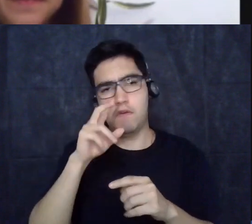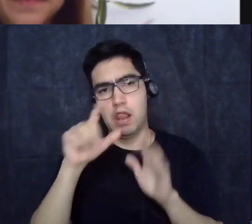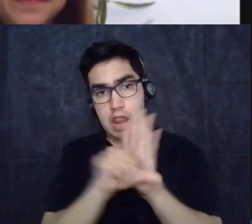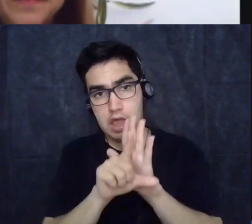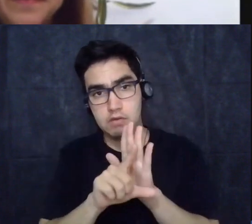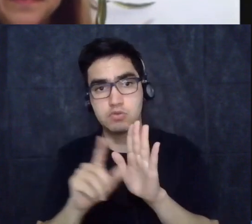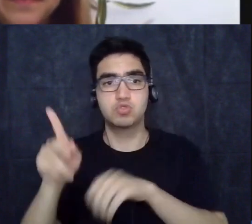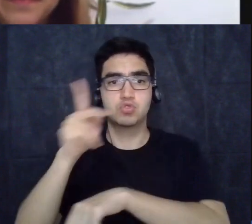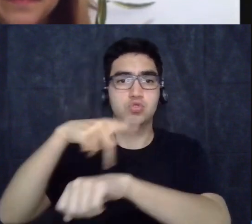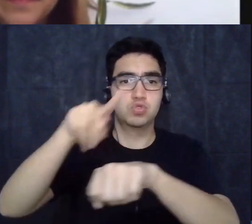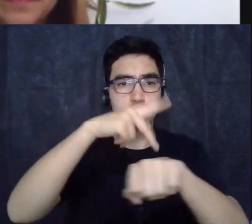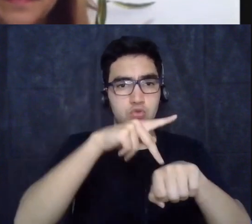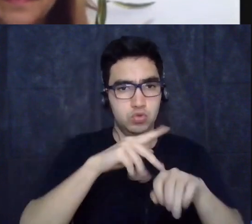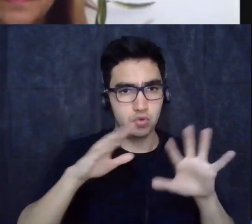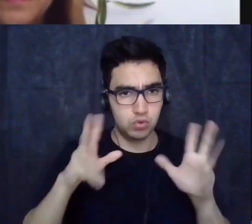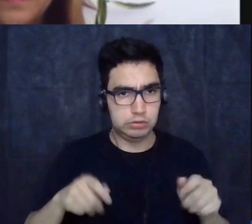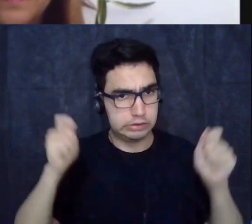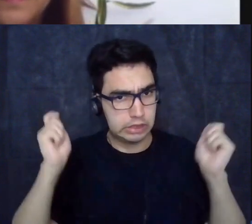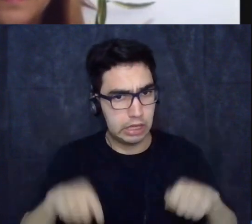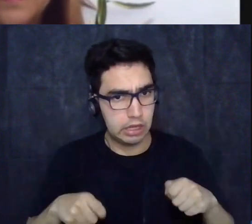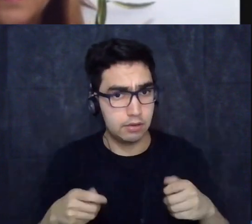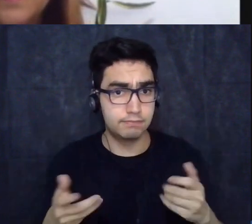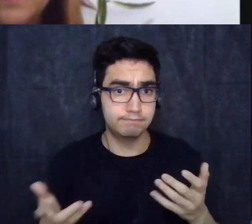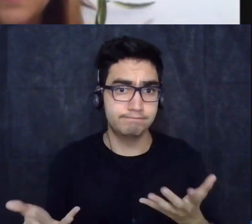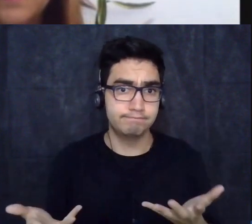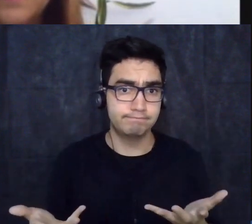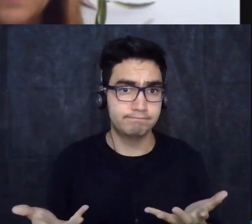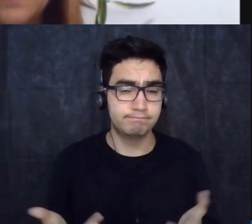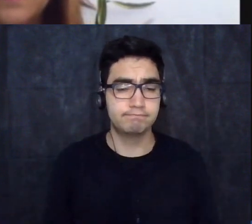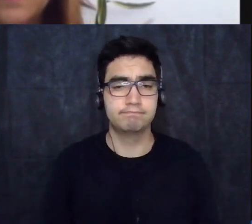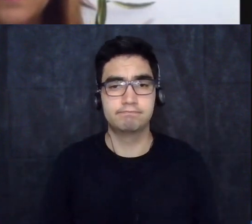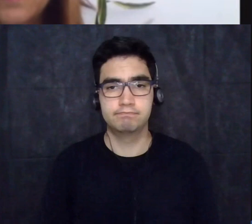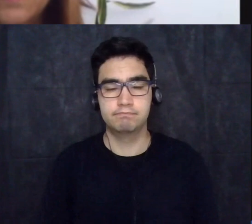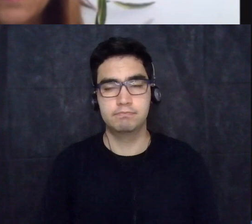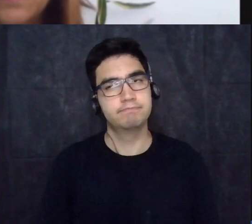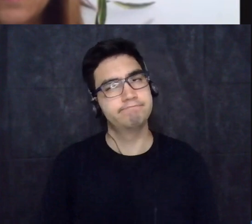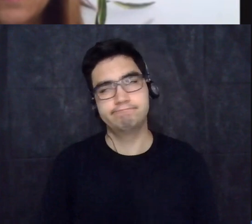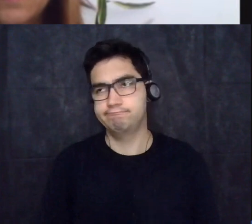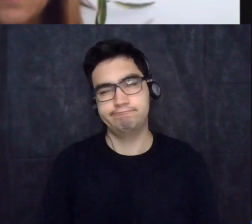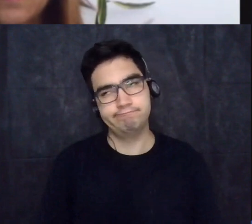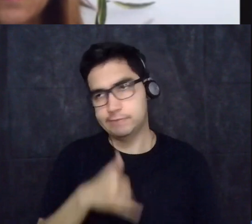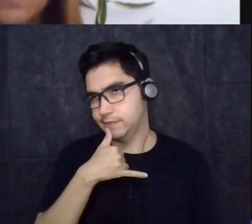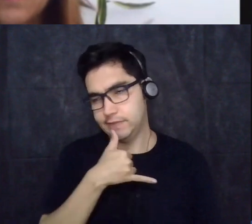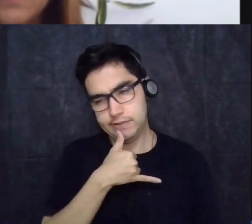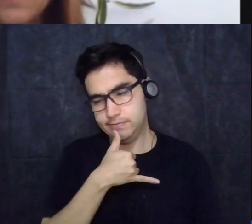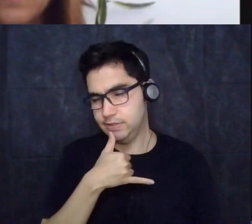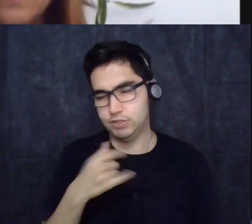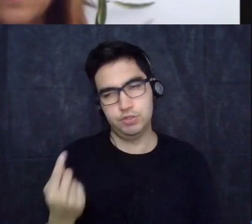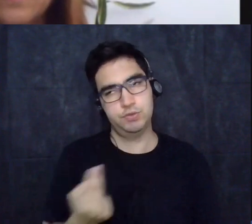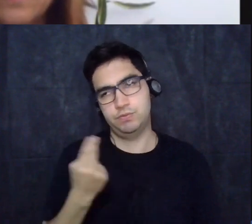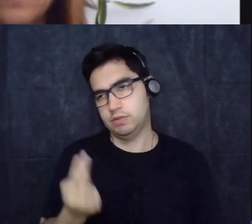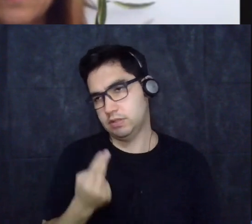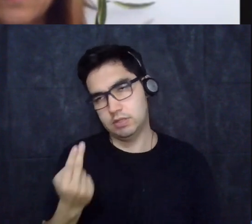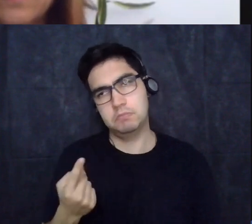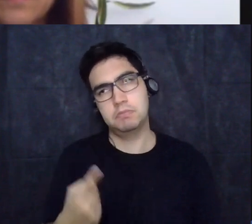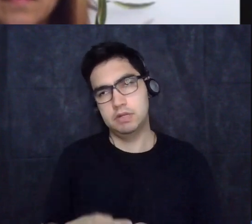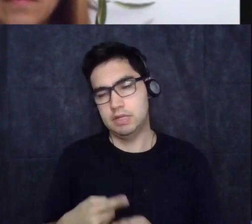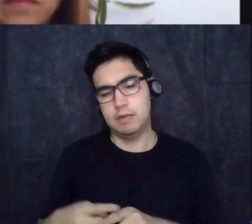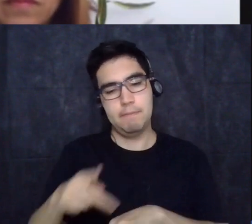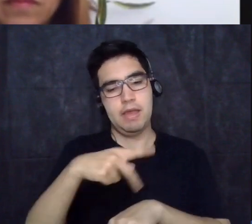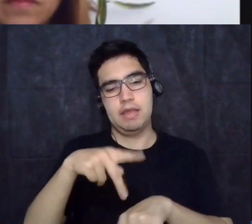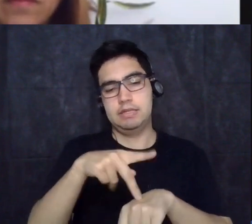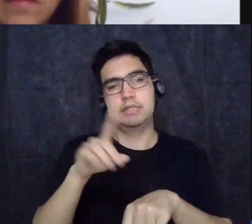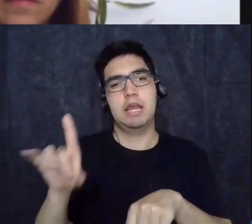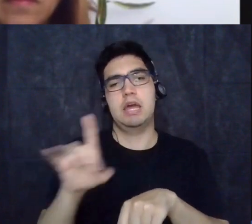países não porque os países têm a sua autodeterminação